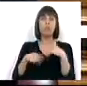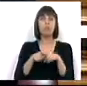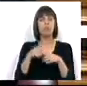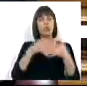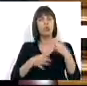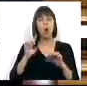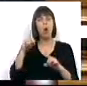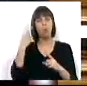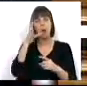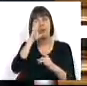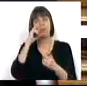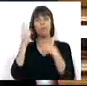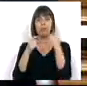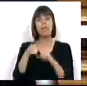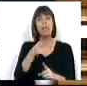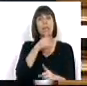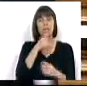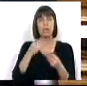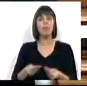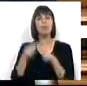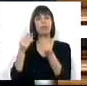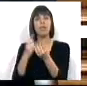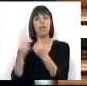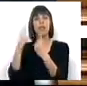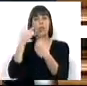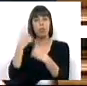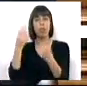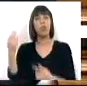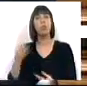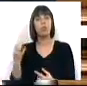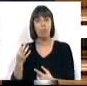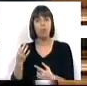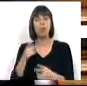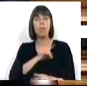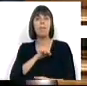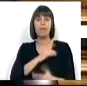Governo a ponderar esta decisão de entregar os transportes públicos do Porto aos privados.